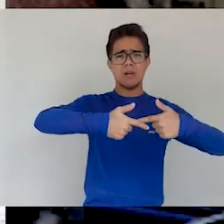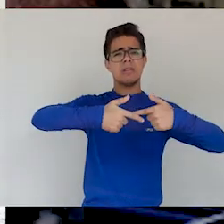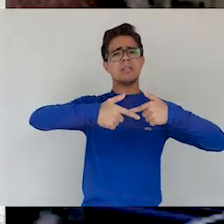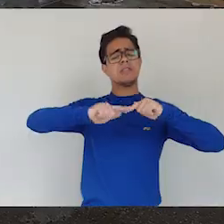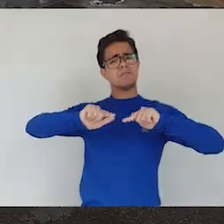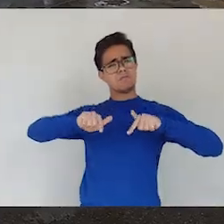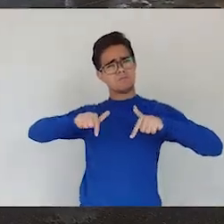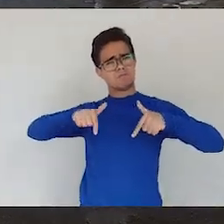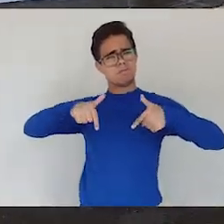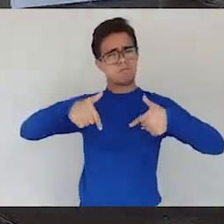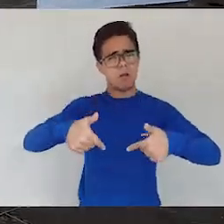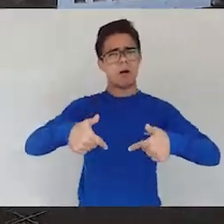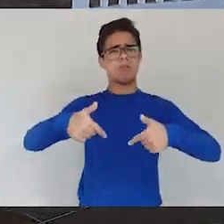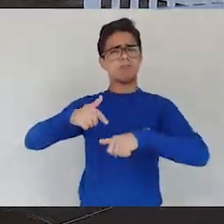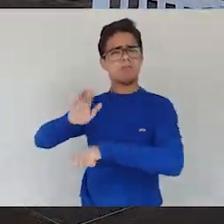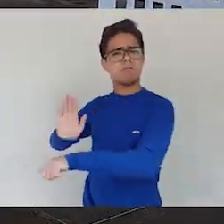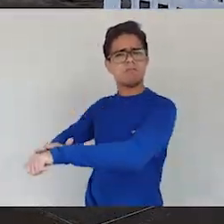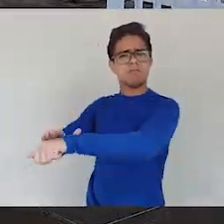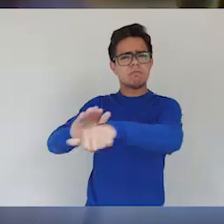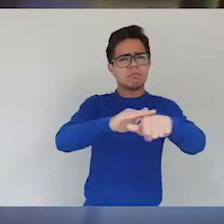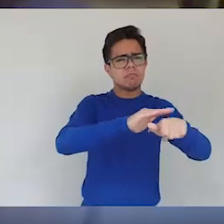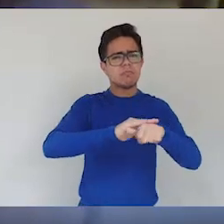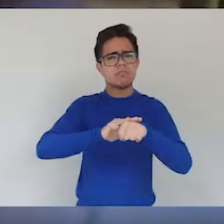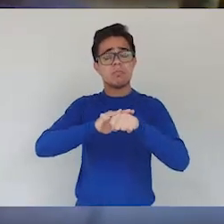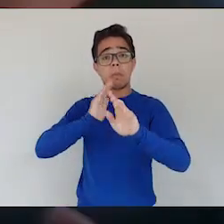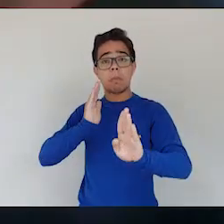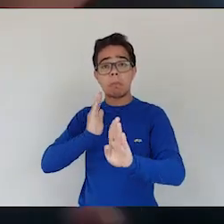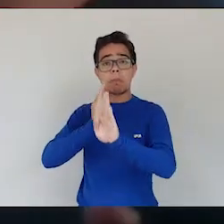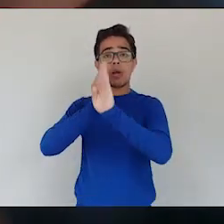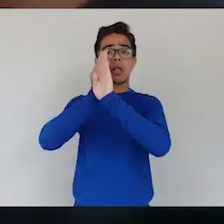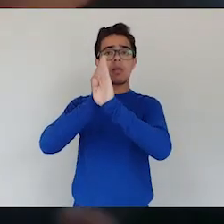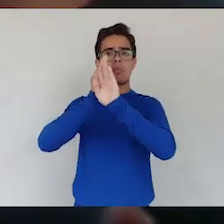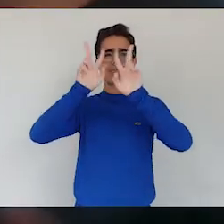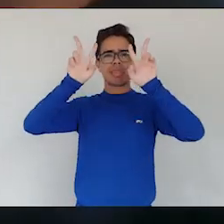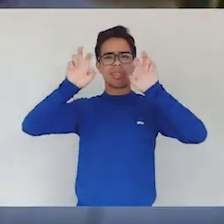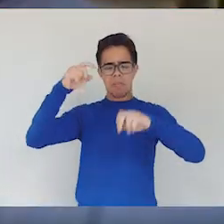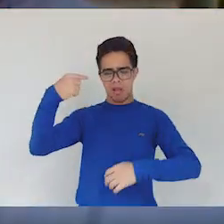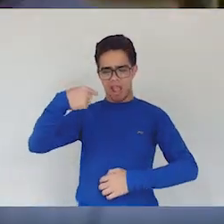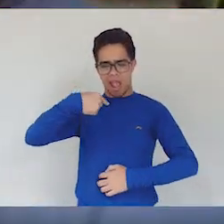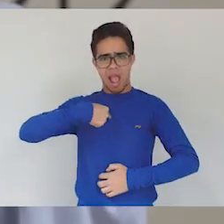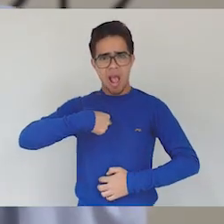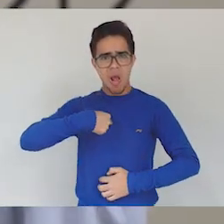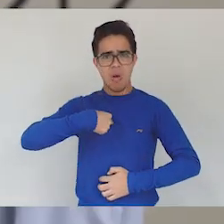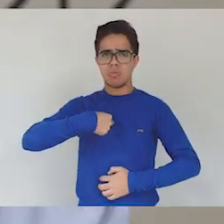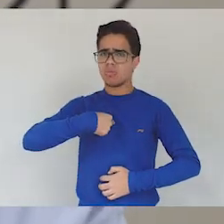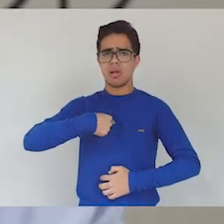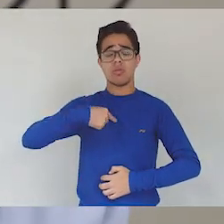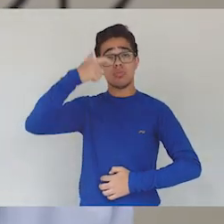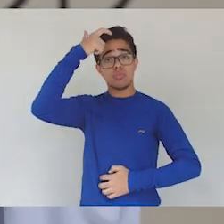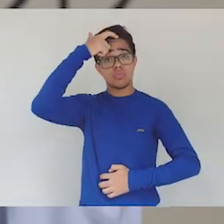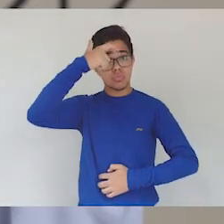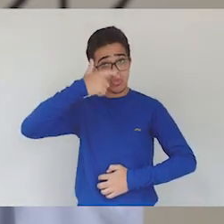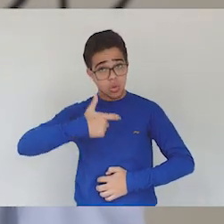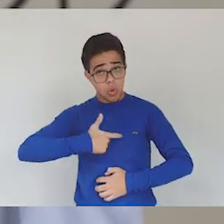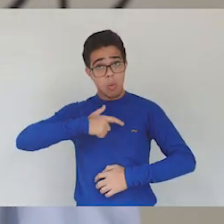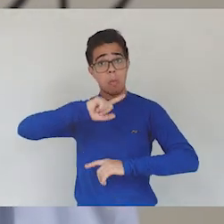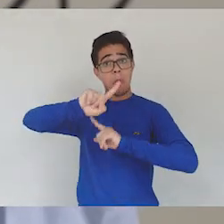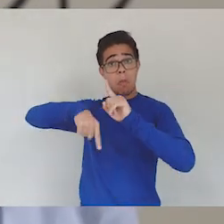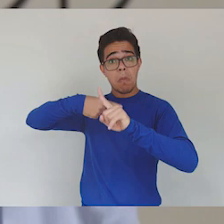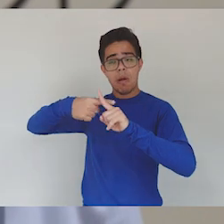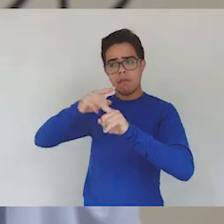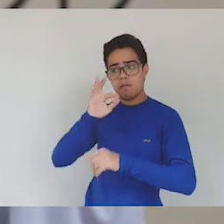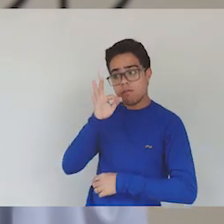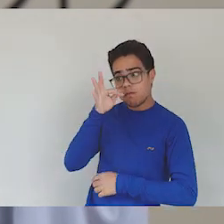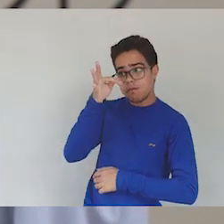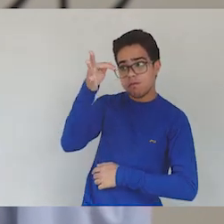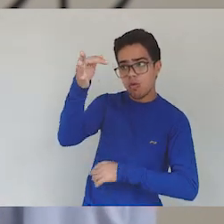Fomos à luta fazer a nossa parte. Descobrimos que não se trata só da gente. Se trata sim do que somos, mas também